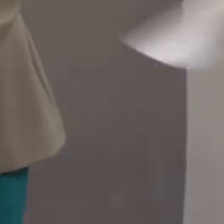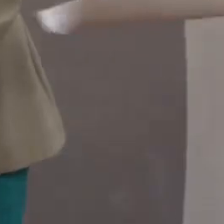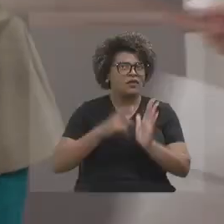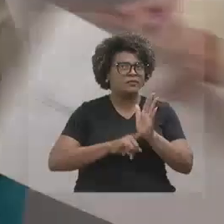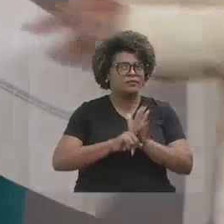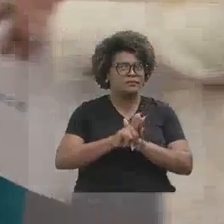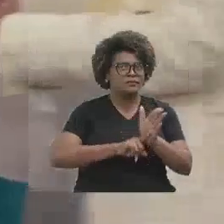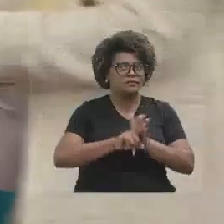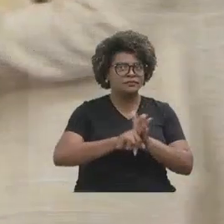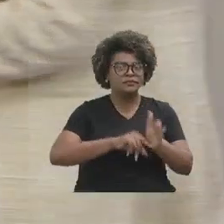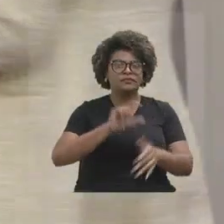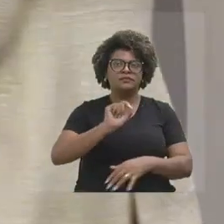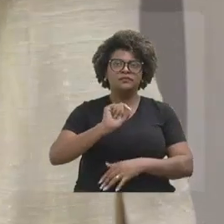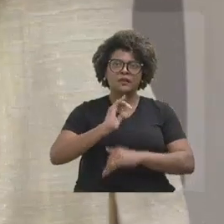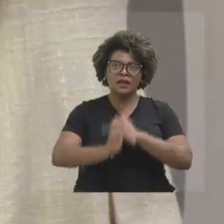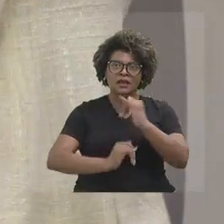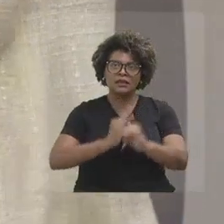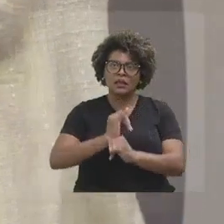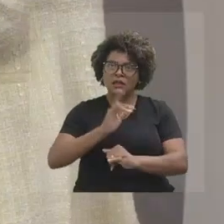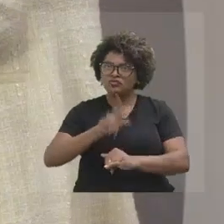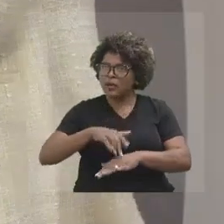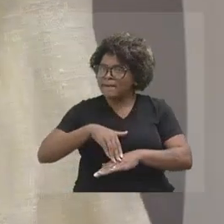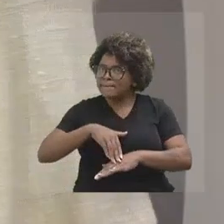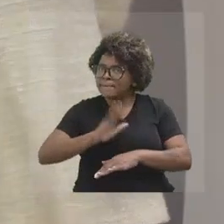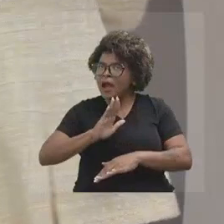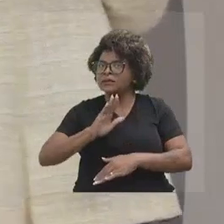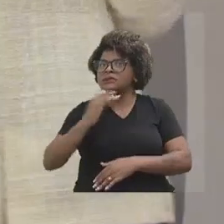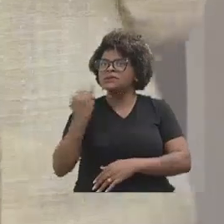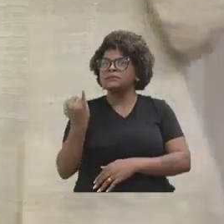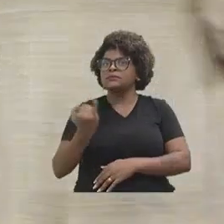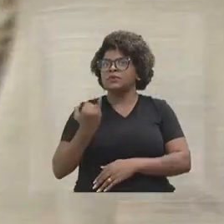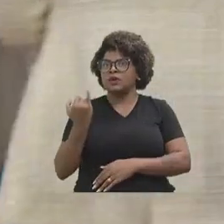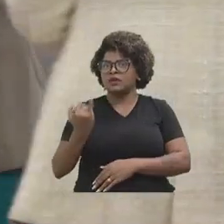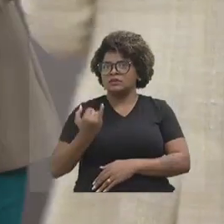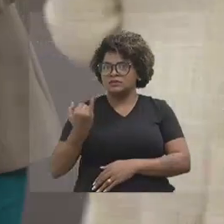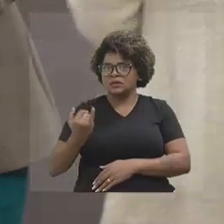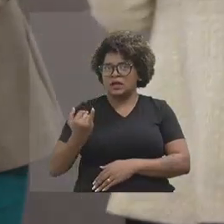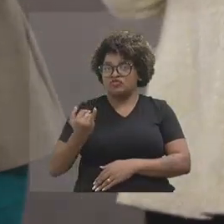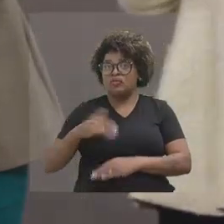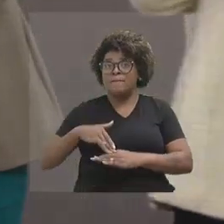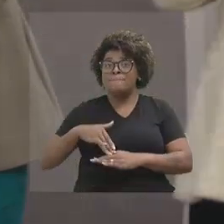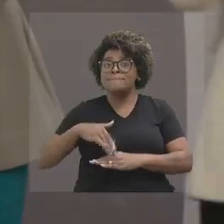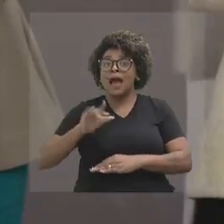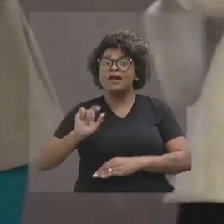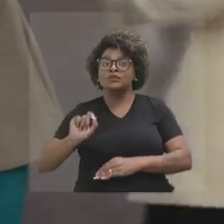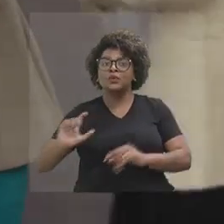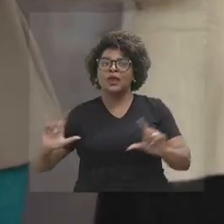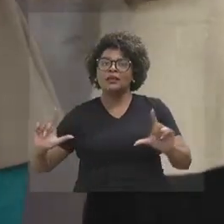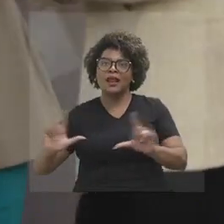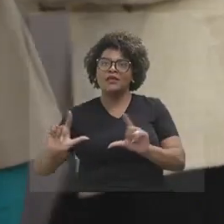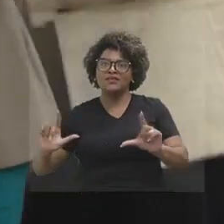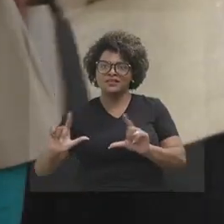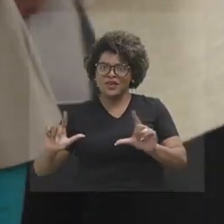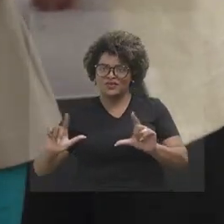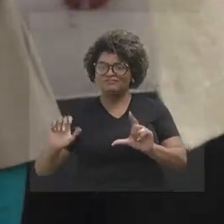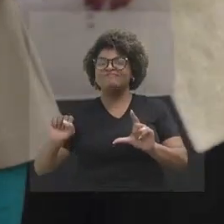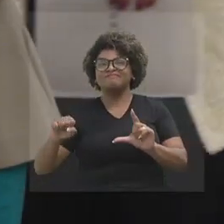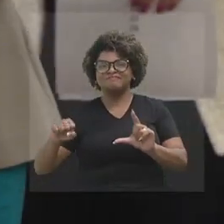a internet é o meio mais importante, inclusive à frente da televisão. Se você somar